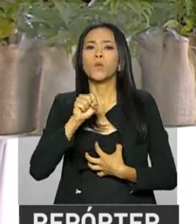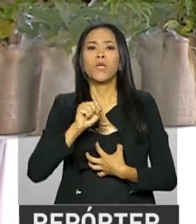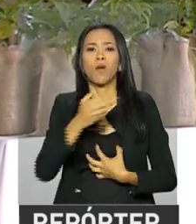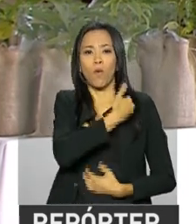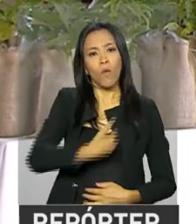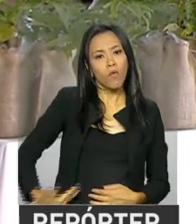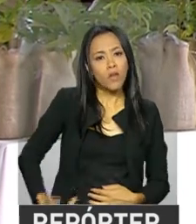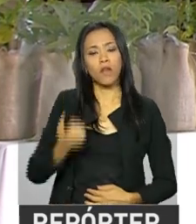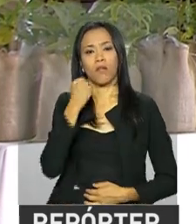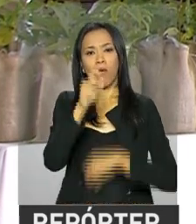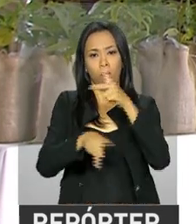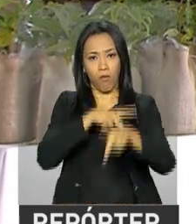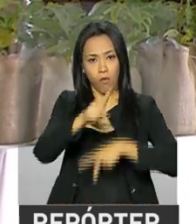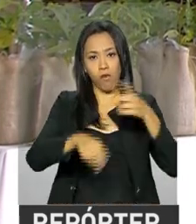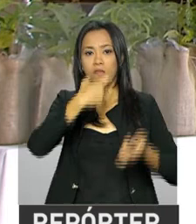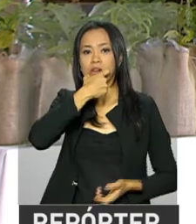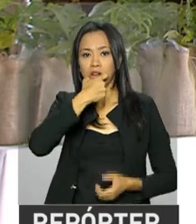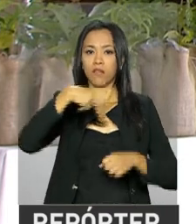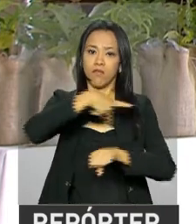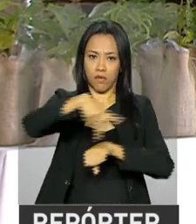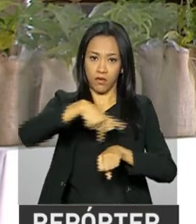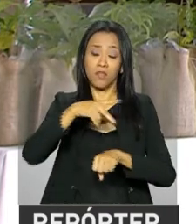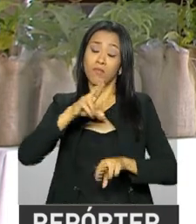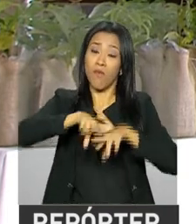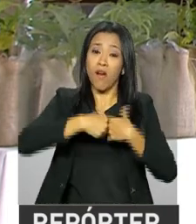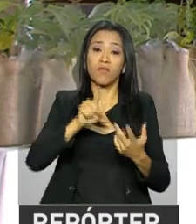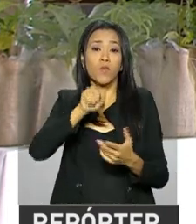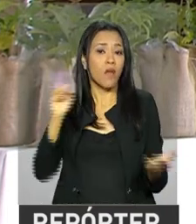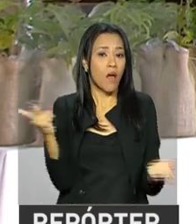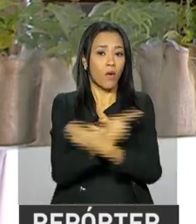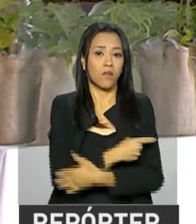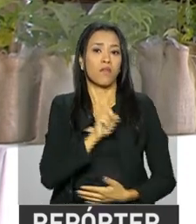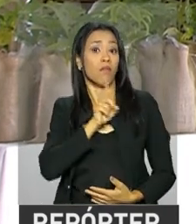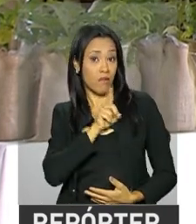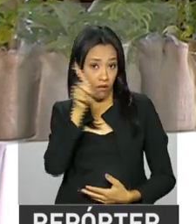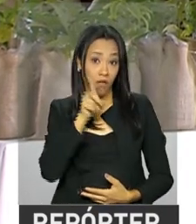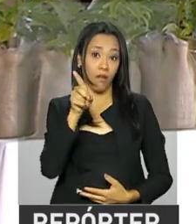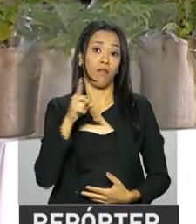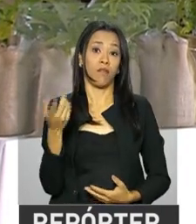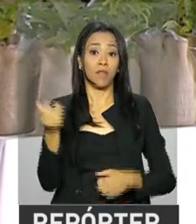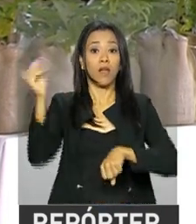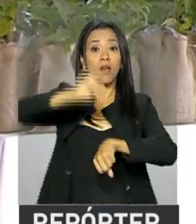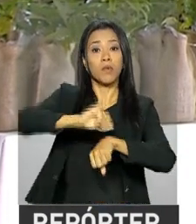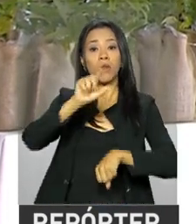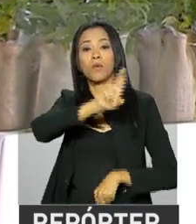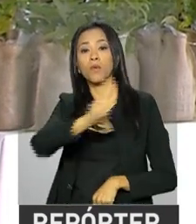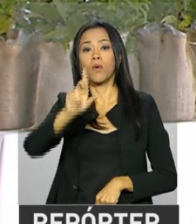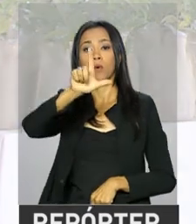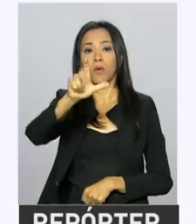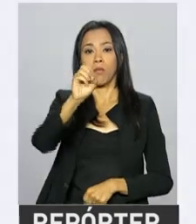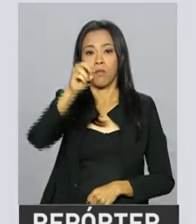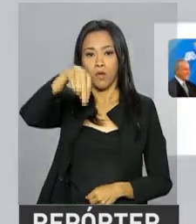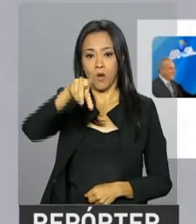e ao povo britânicos em nome dos brasileiros, em função dos ataques e atentados que ocorreram lá na cidade de Londres no último sábado,